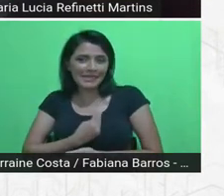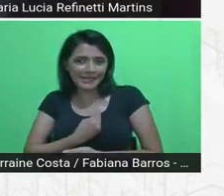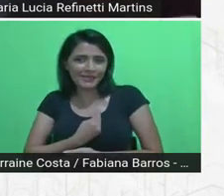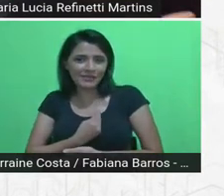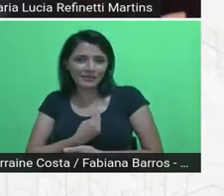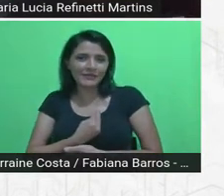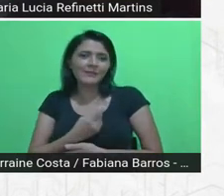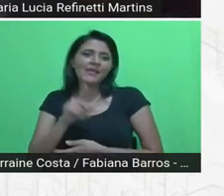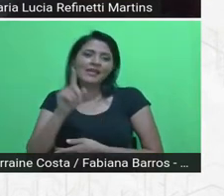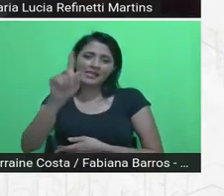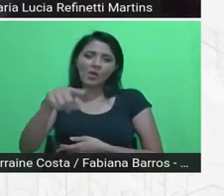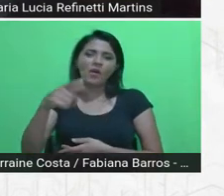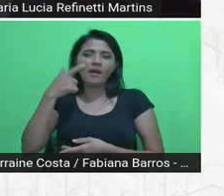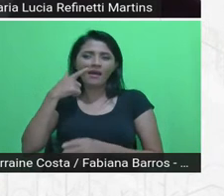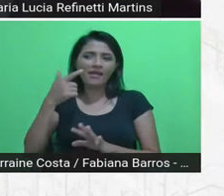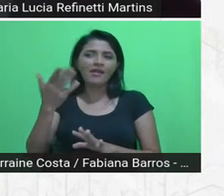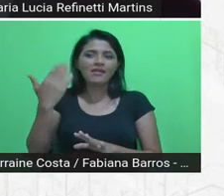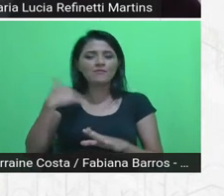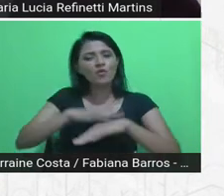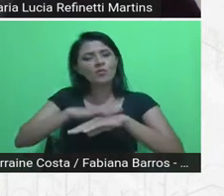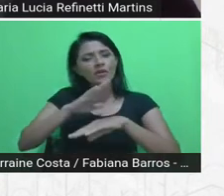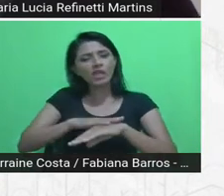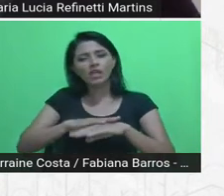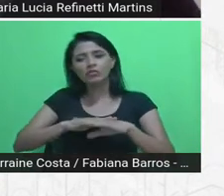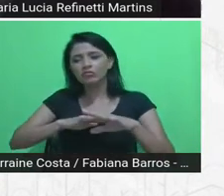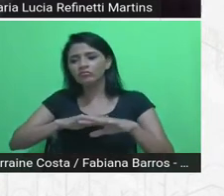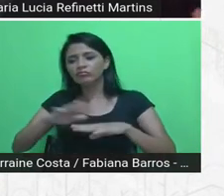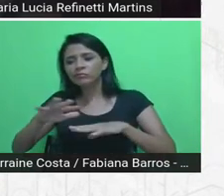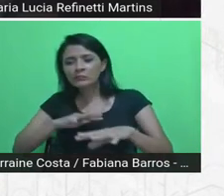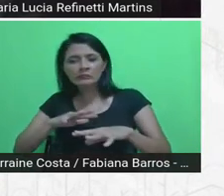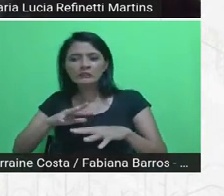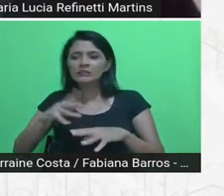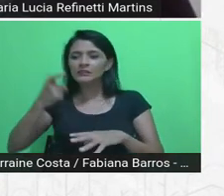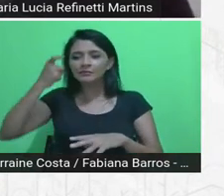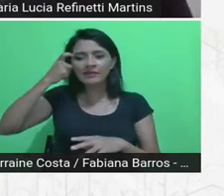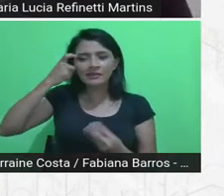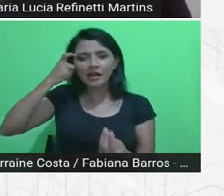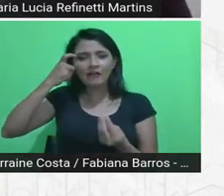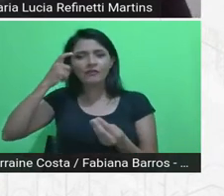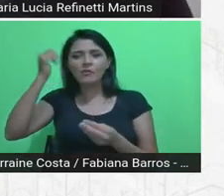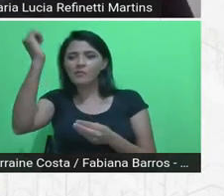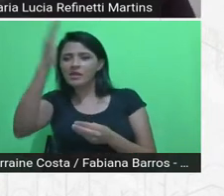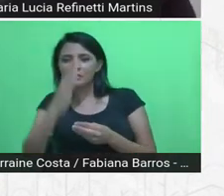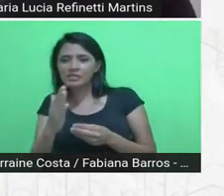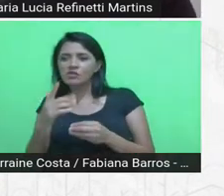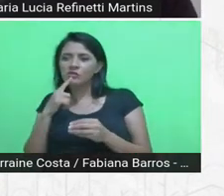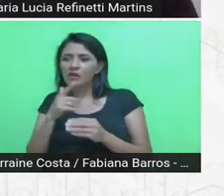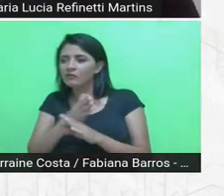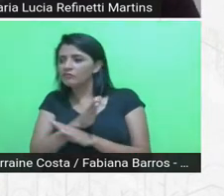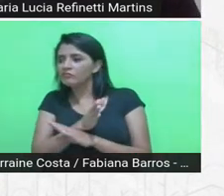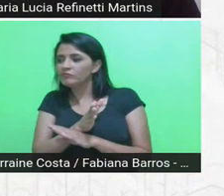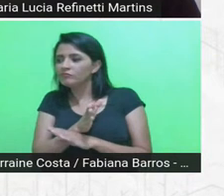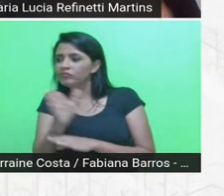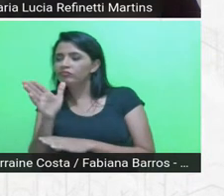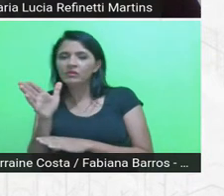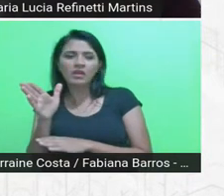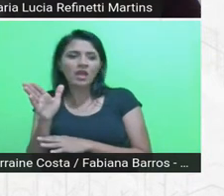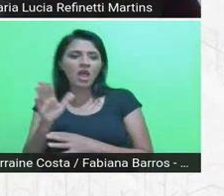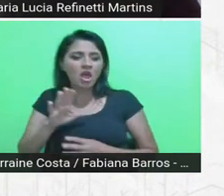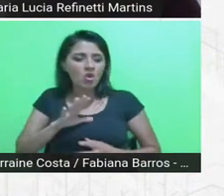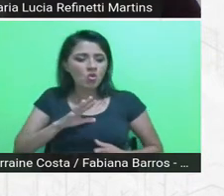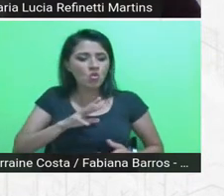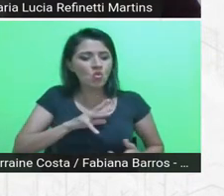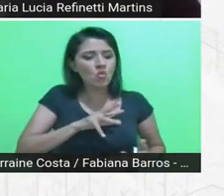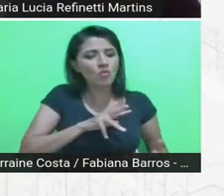onda que, quando a gente achava que o Brasil estava indo para um lado, o mundo chega